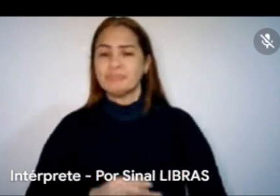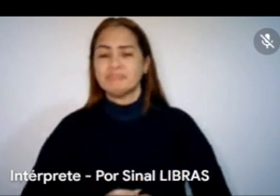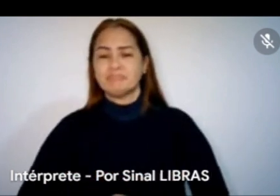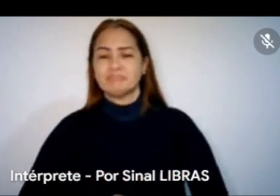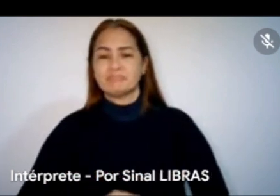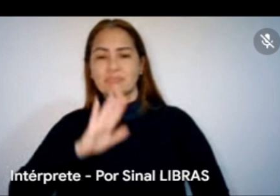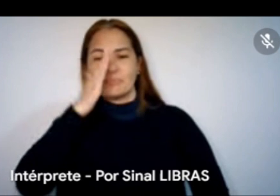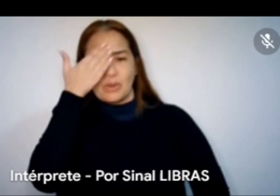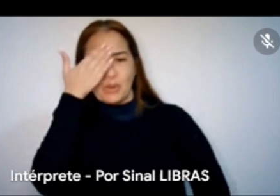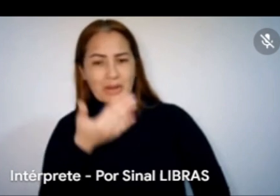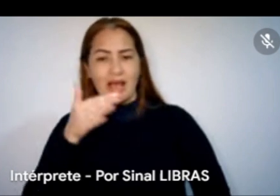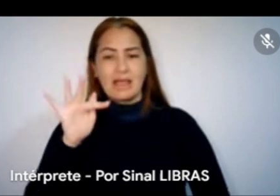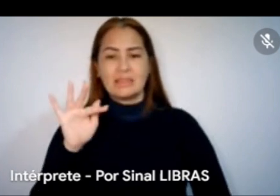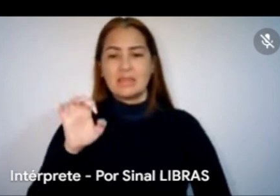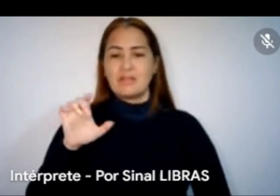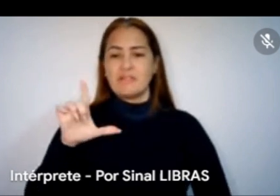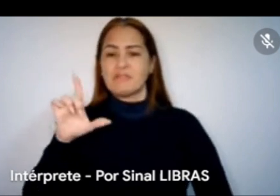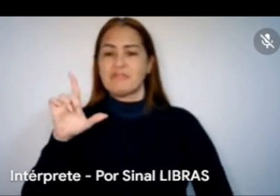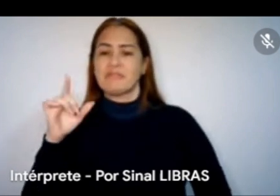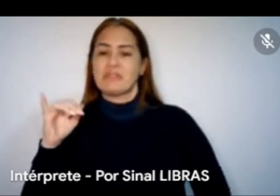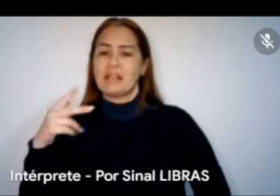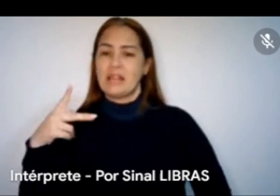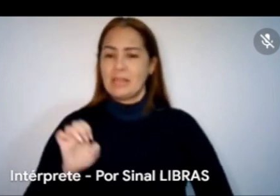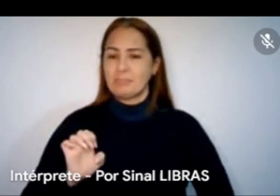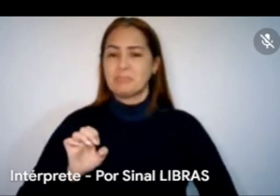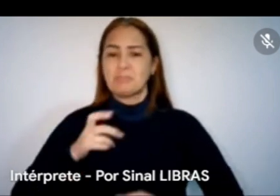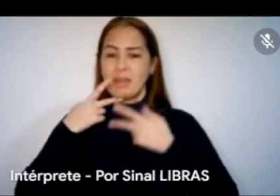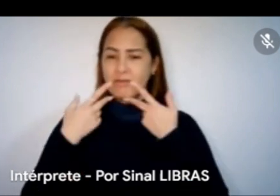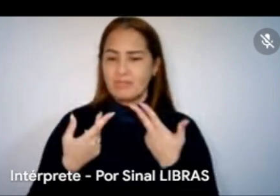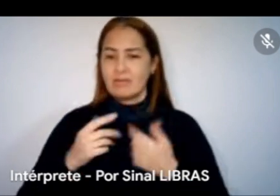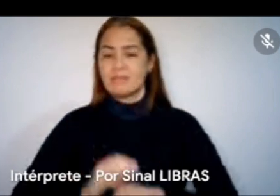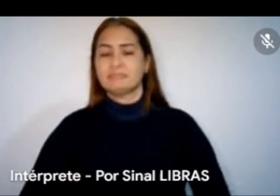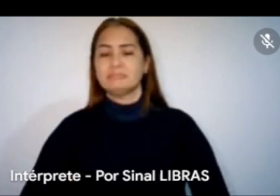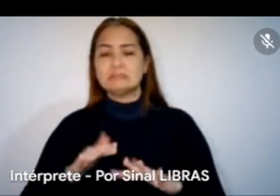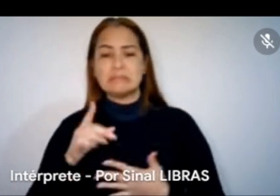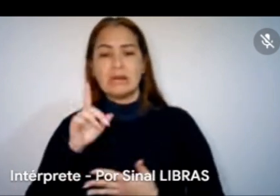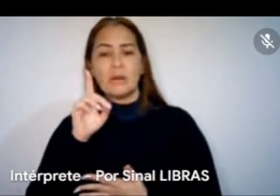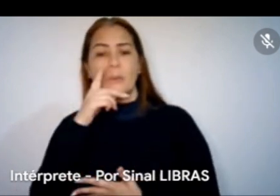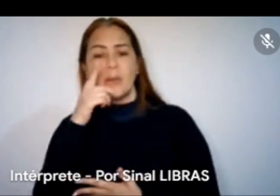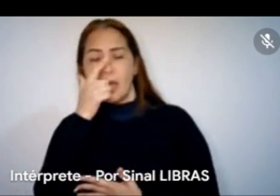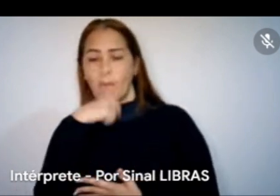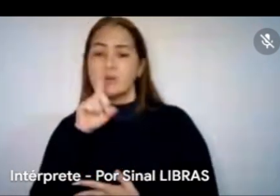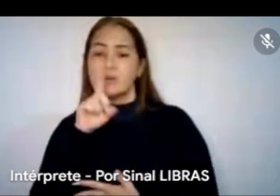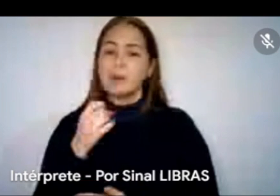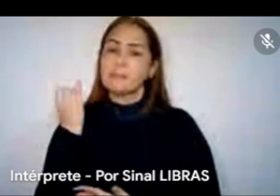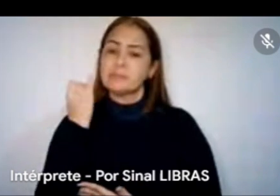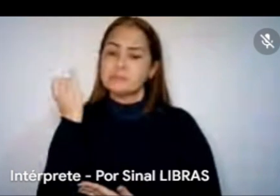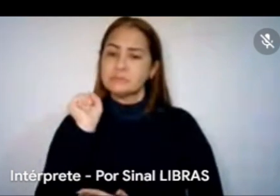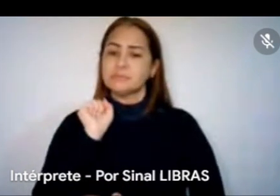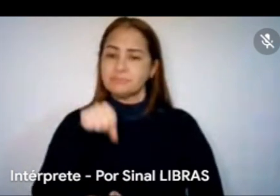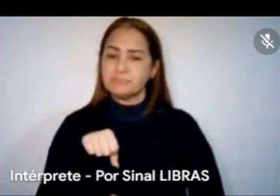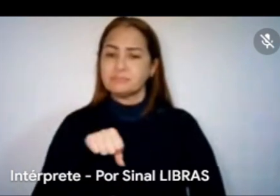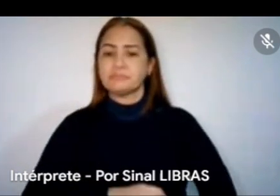Obrigado, Felipe, pelas considerações. Eu acho que é importante o que saiba para